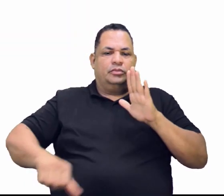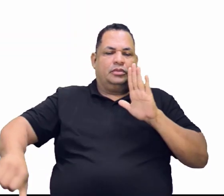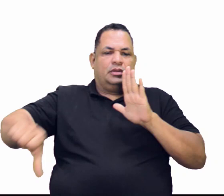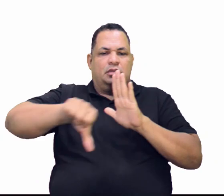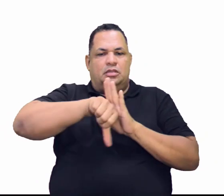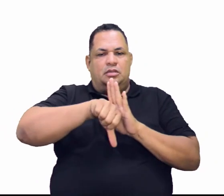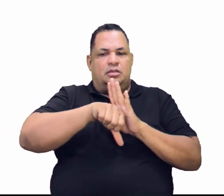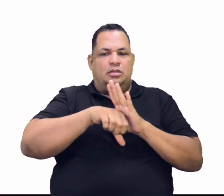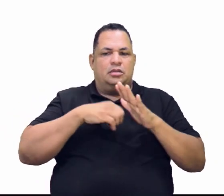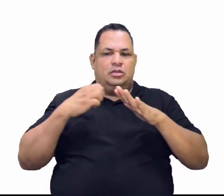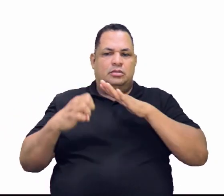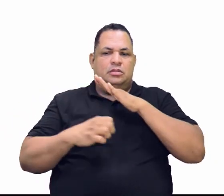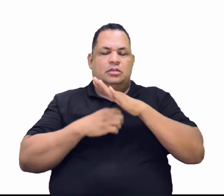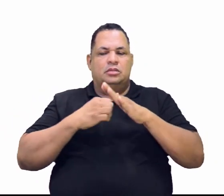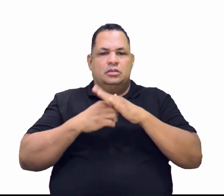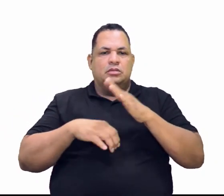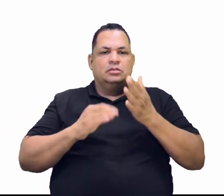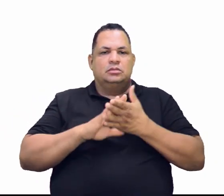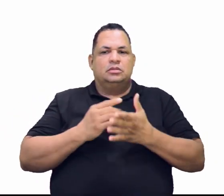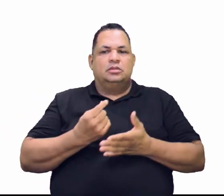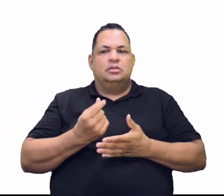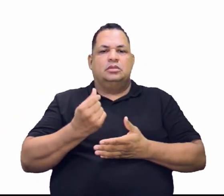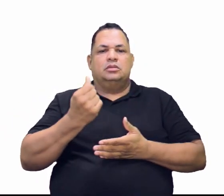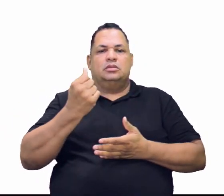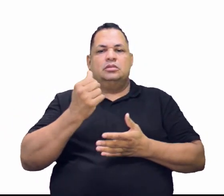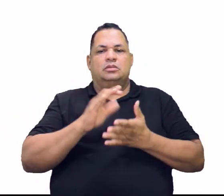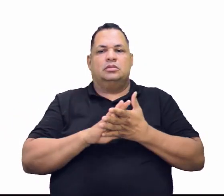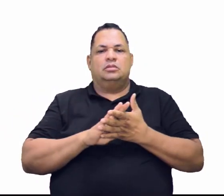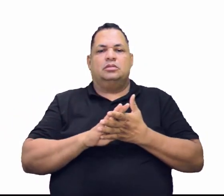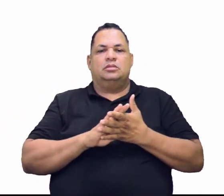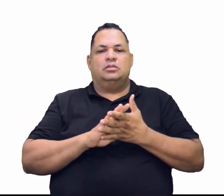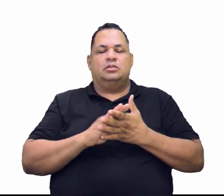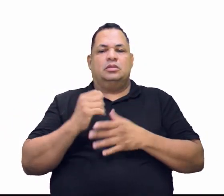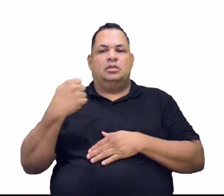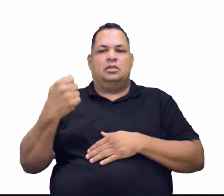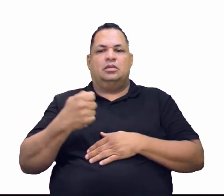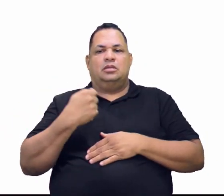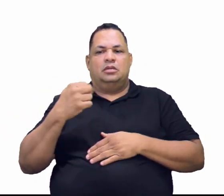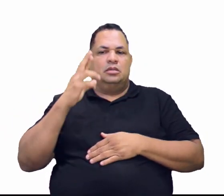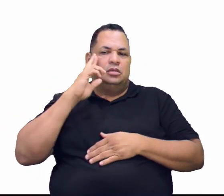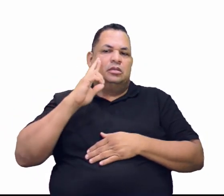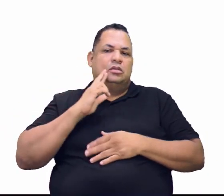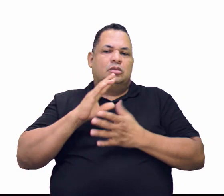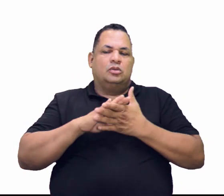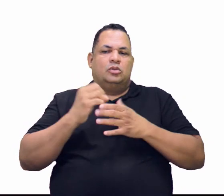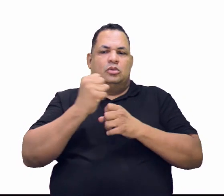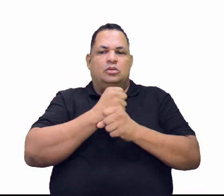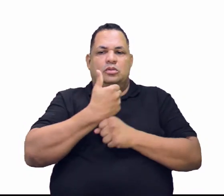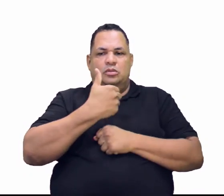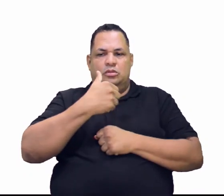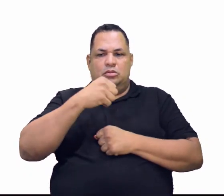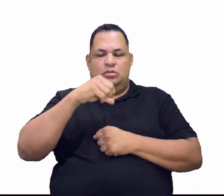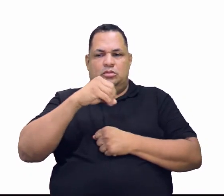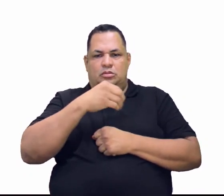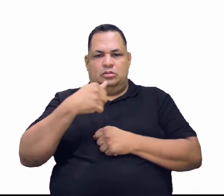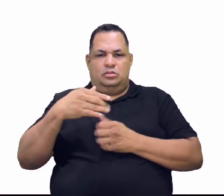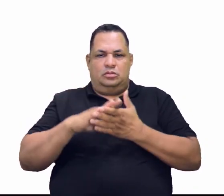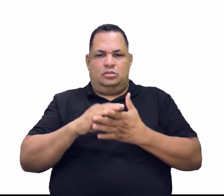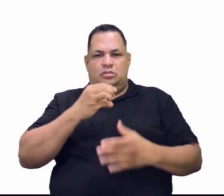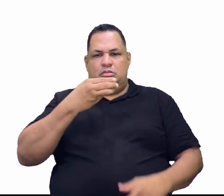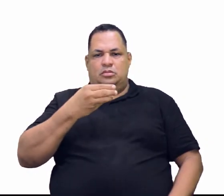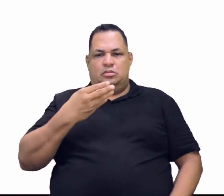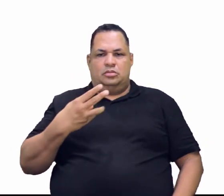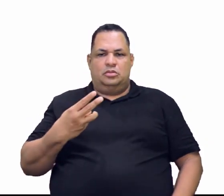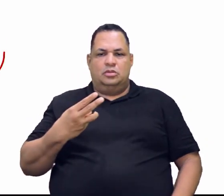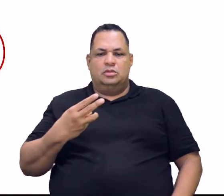MF Rural, o preço da caçeterita em Ariquemes, Rondônia, em 2019, era de